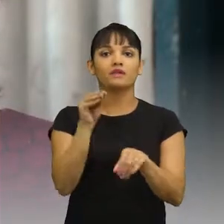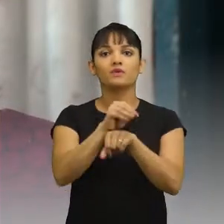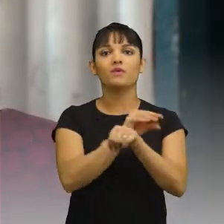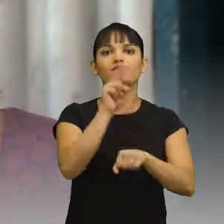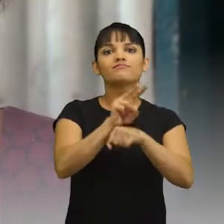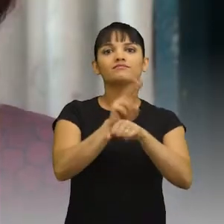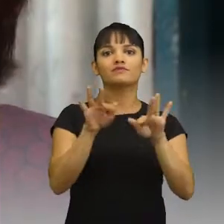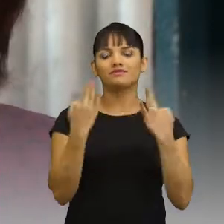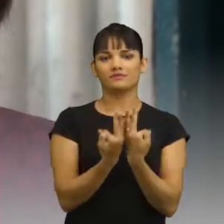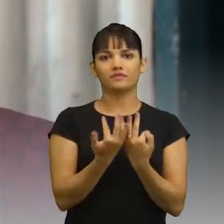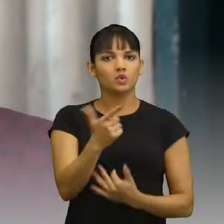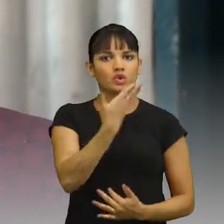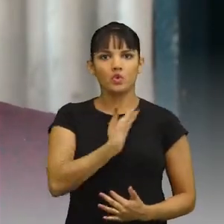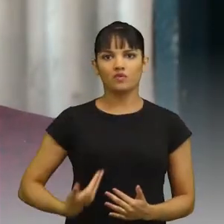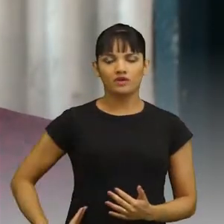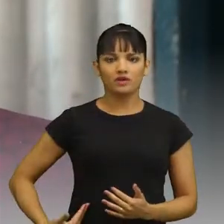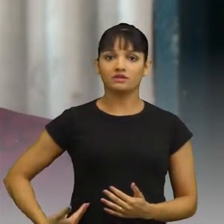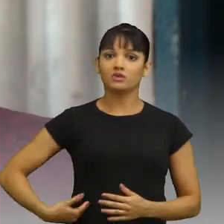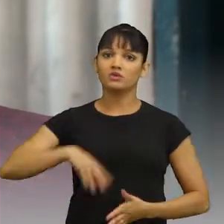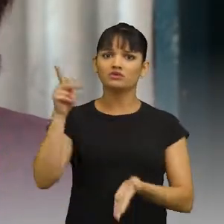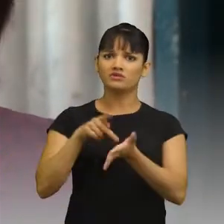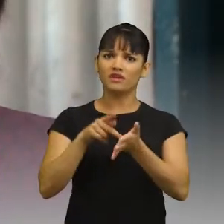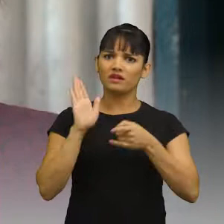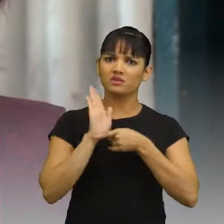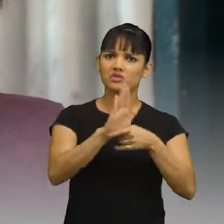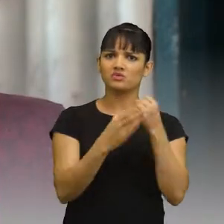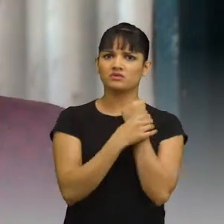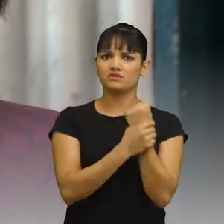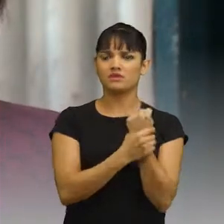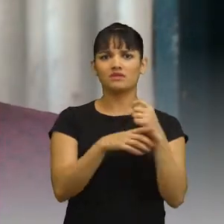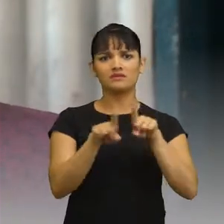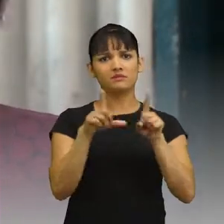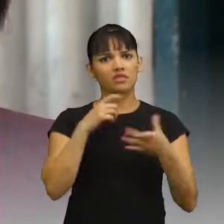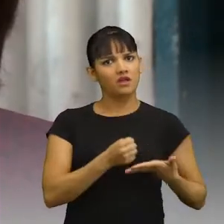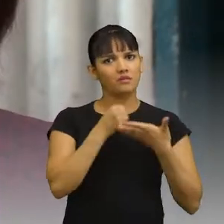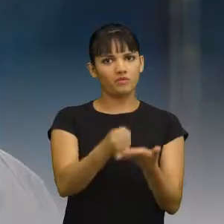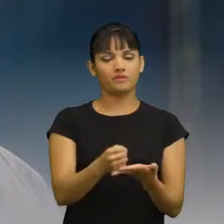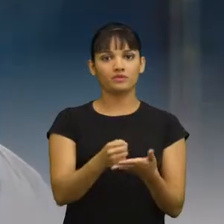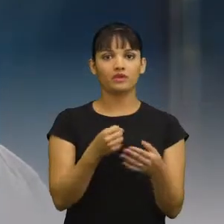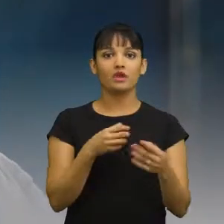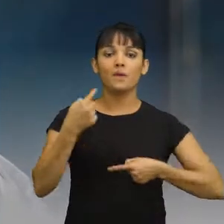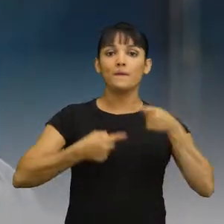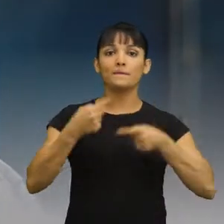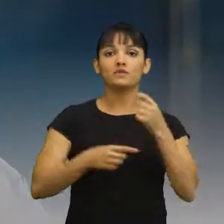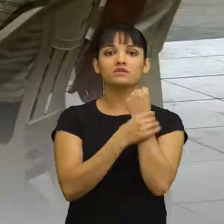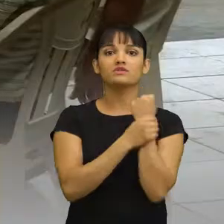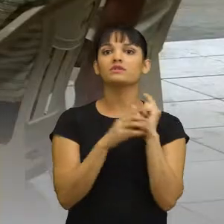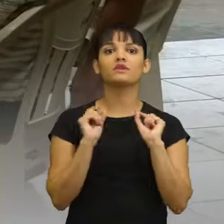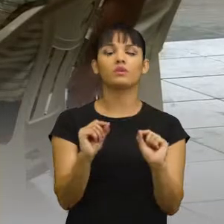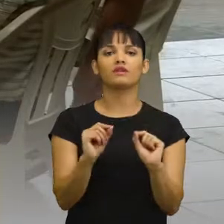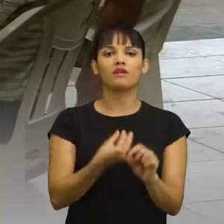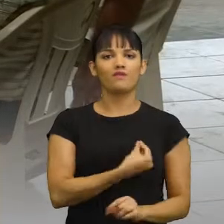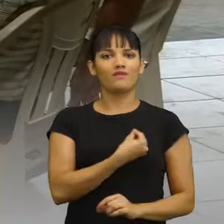um governador que governa, que ajuda a segurança, que dá um apoio. Política de segurança é